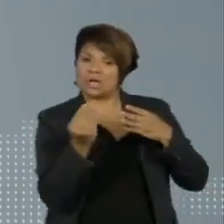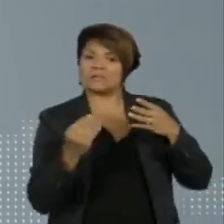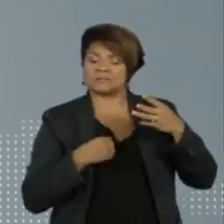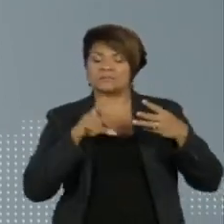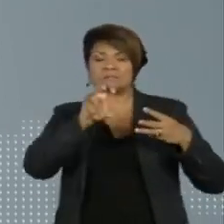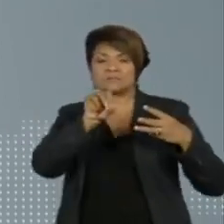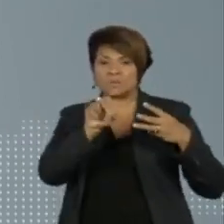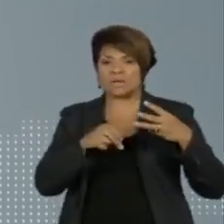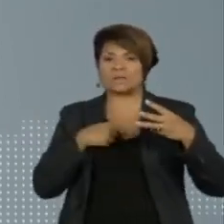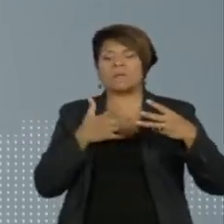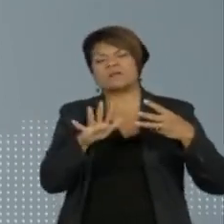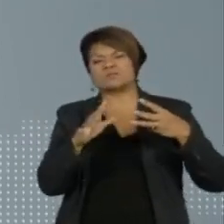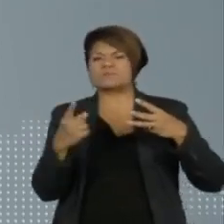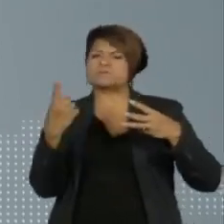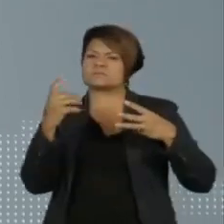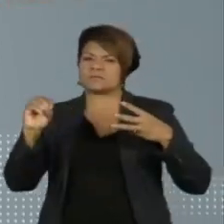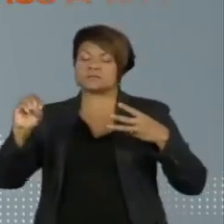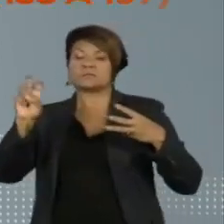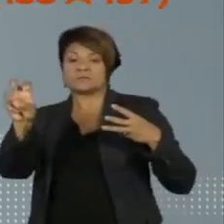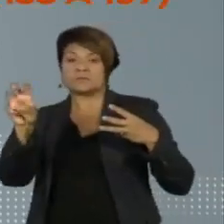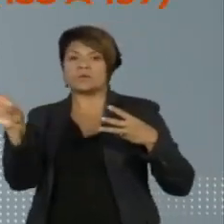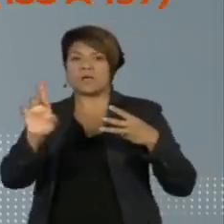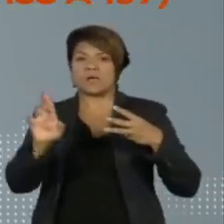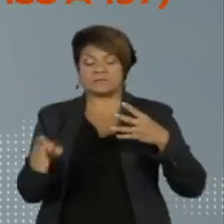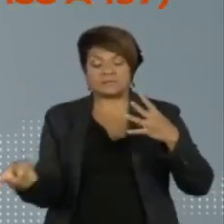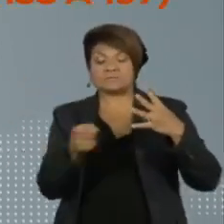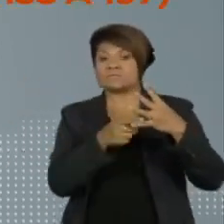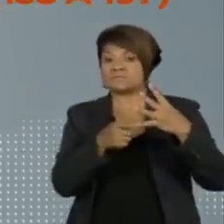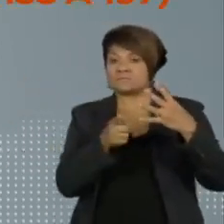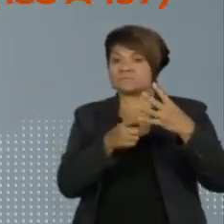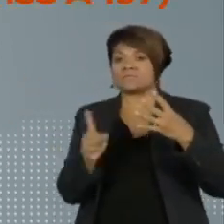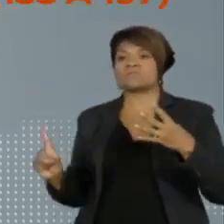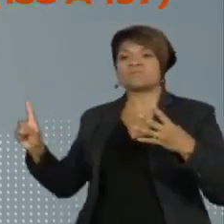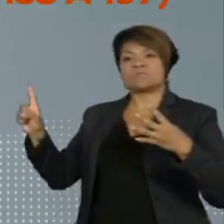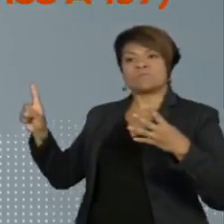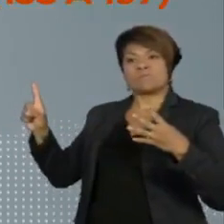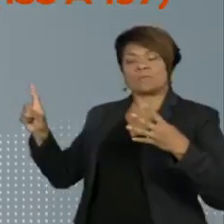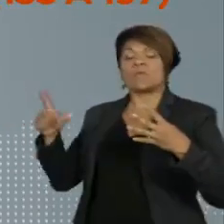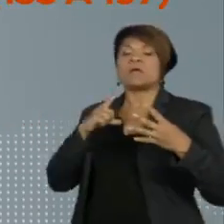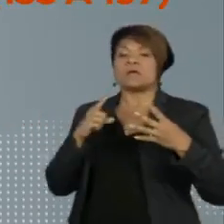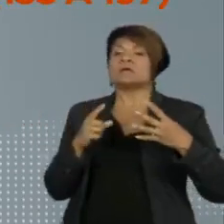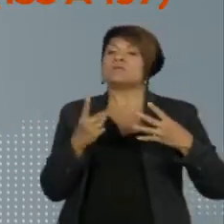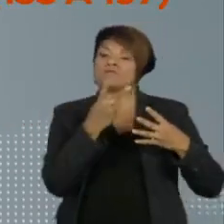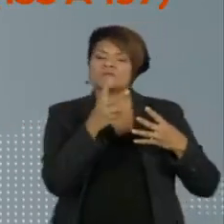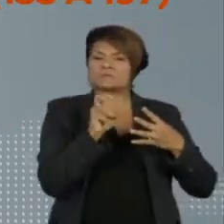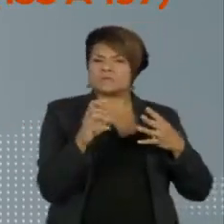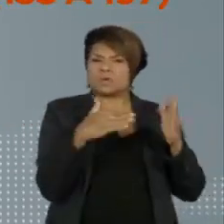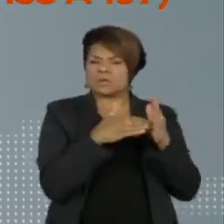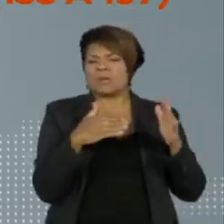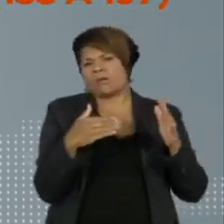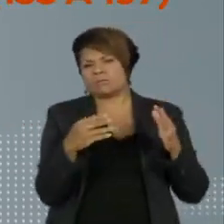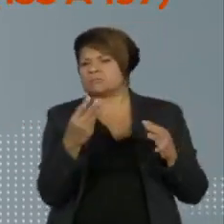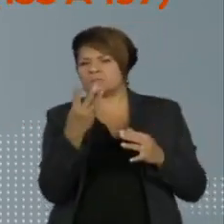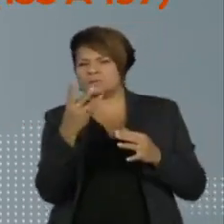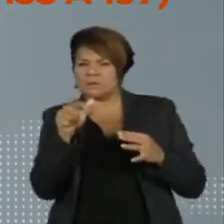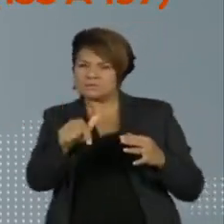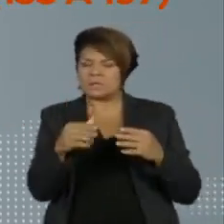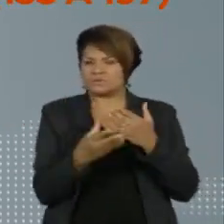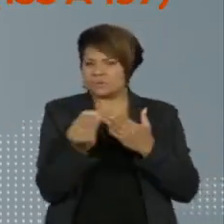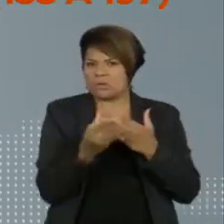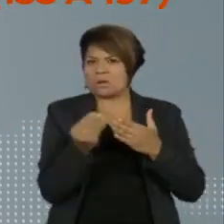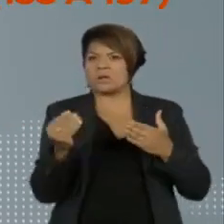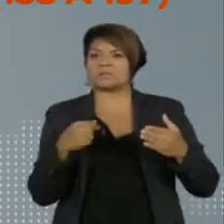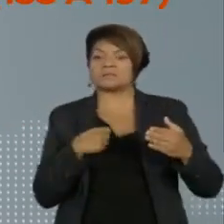cerca de 105 reais. Moderna está cotada entre 25 e 37 dólares, de